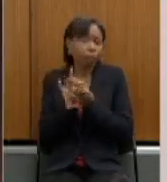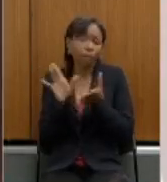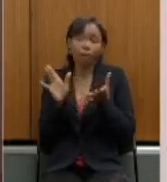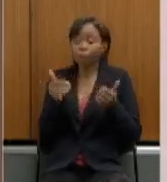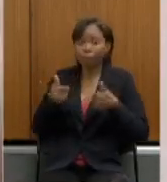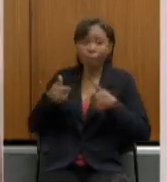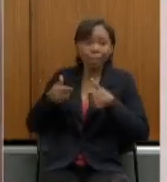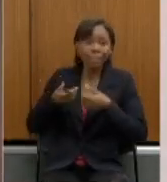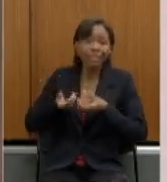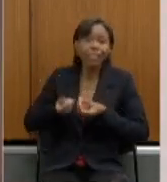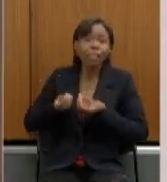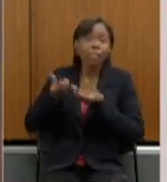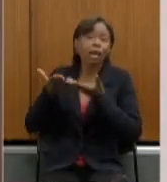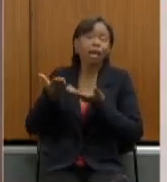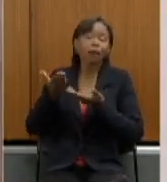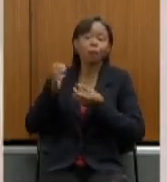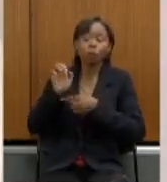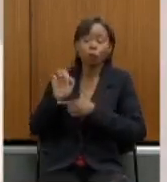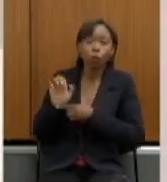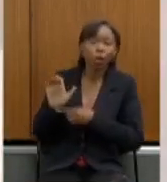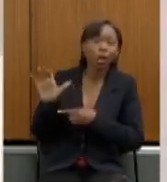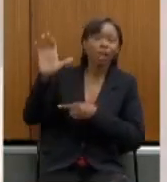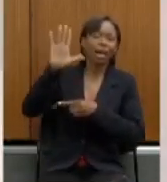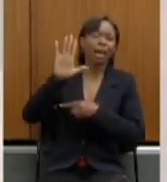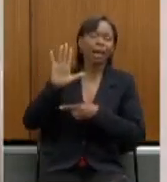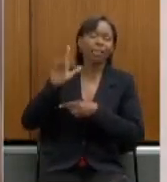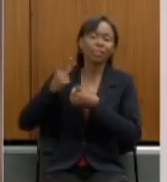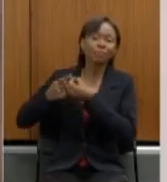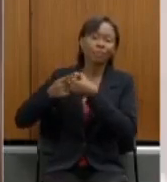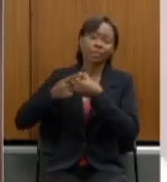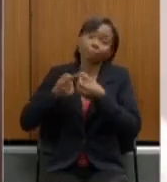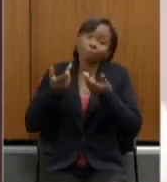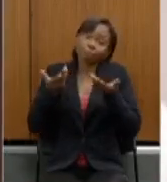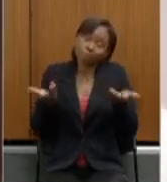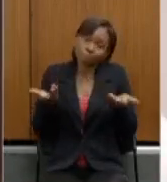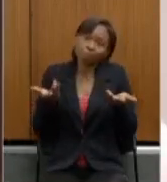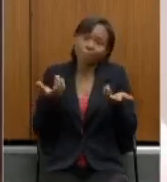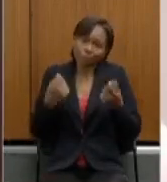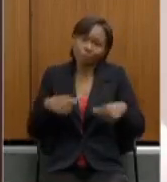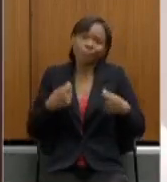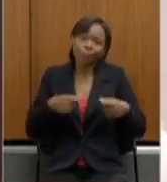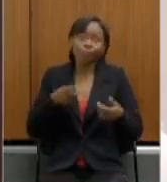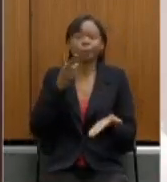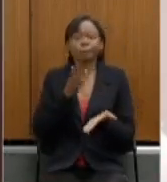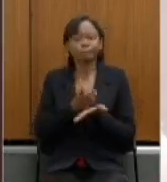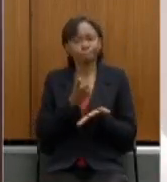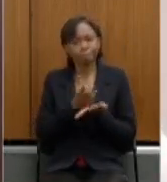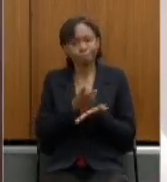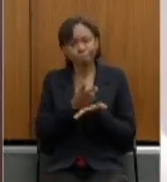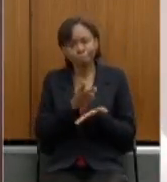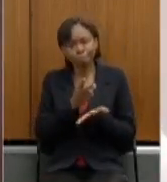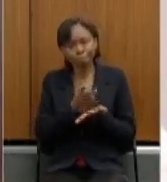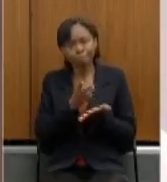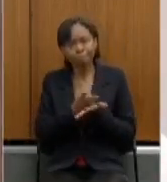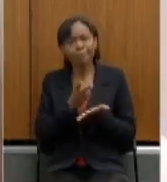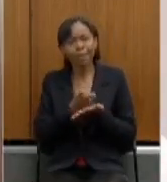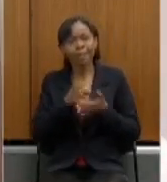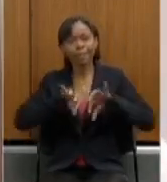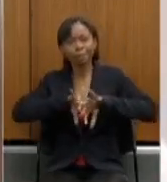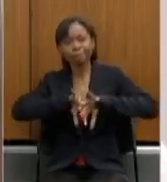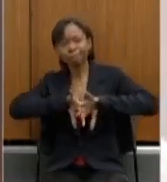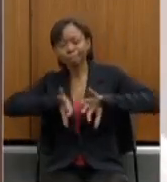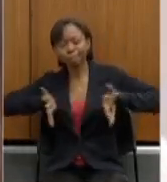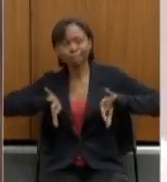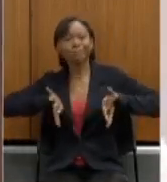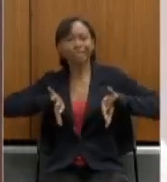os entes federados. Então, a gente teve que lidar, continuar lidando com essa descentralização,